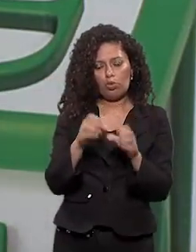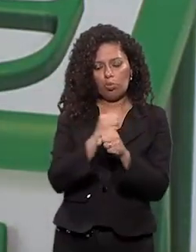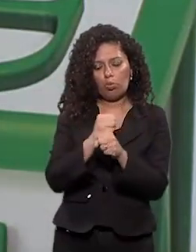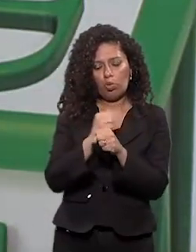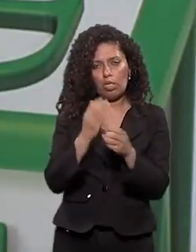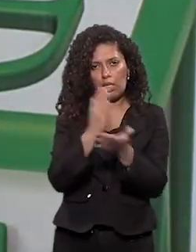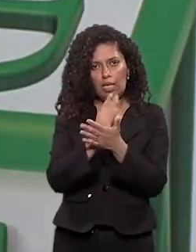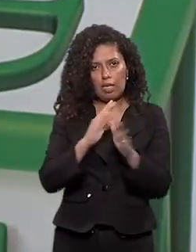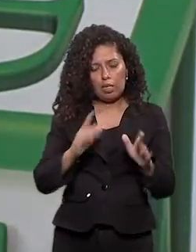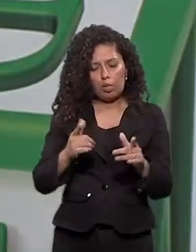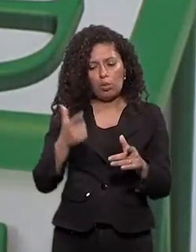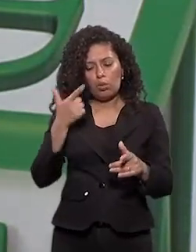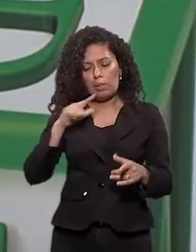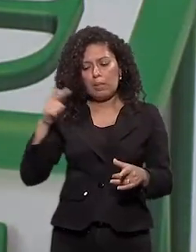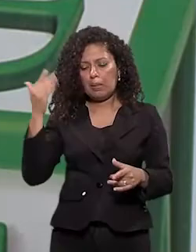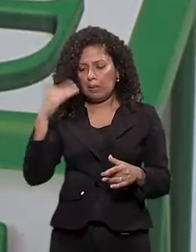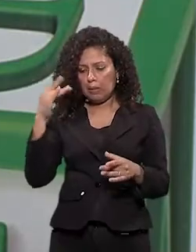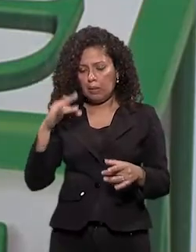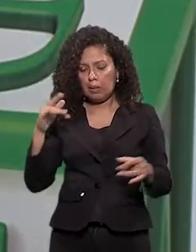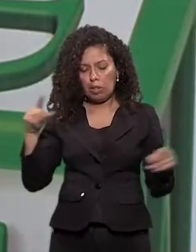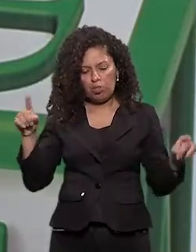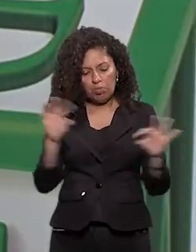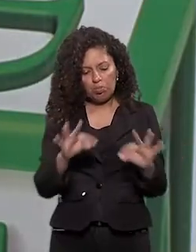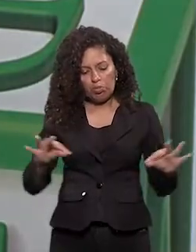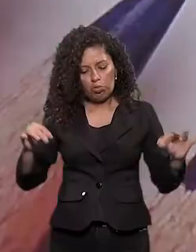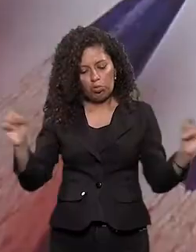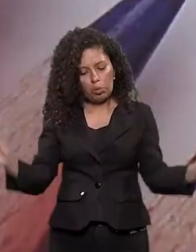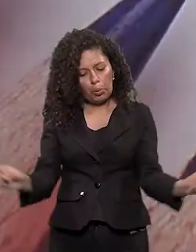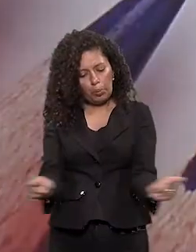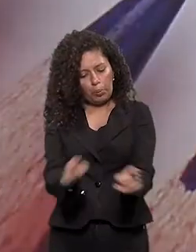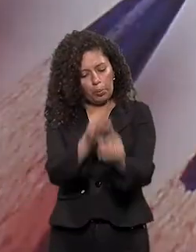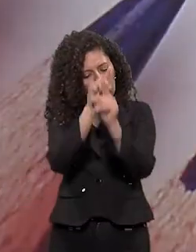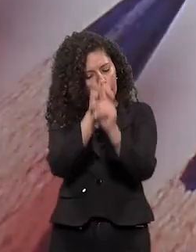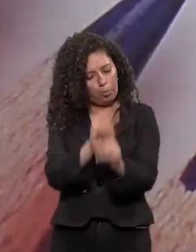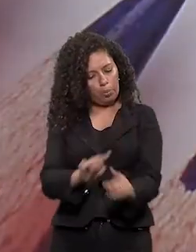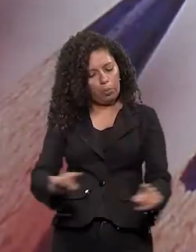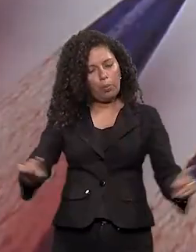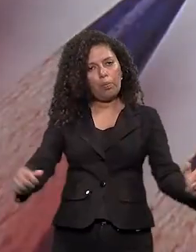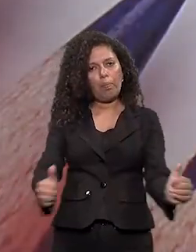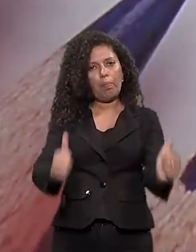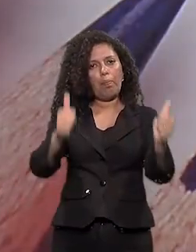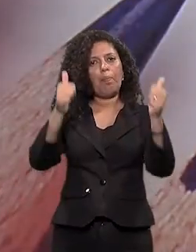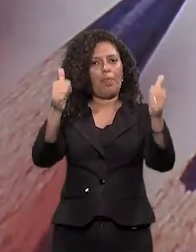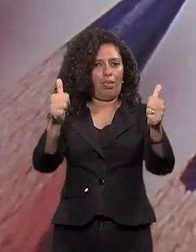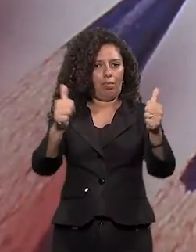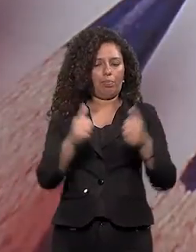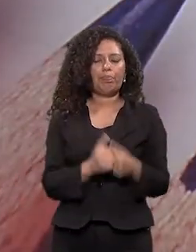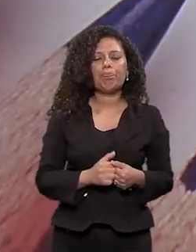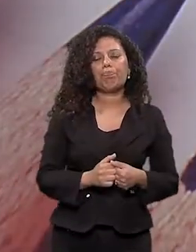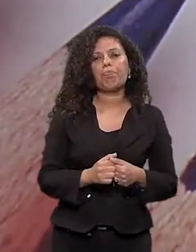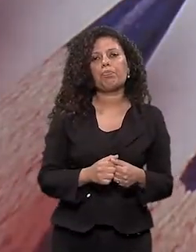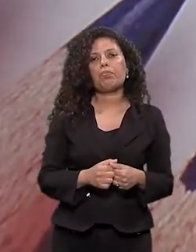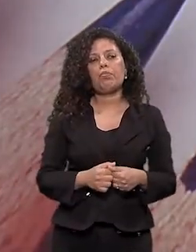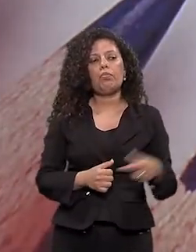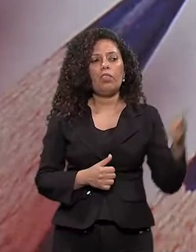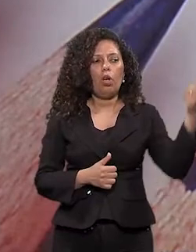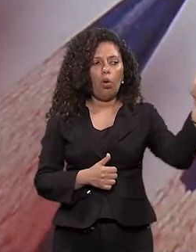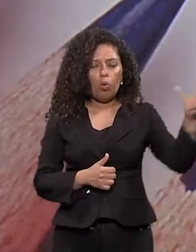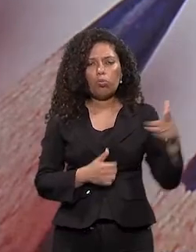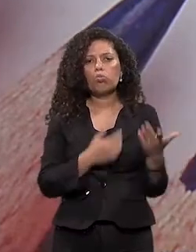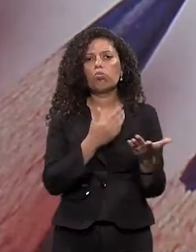Compreendendo o estão tocando Compreendendo o que o outro está fazendo, né E aí tem o retorno Das outras